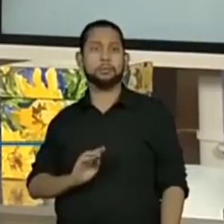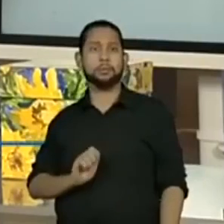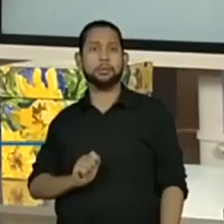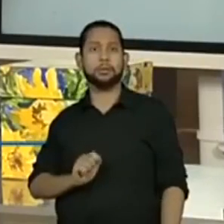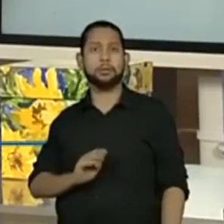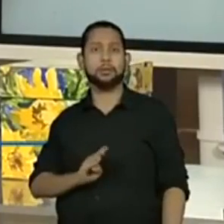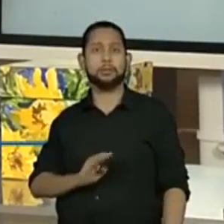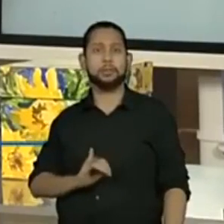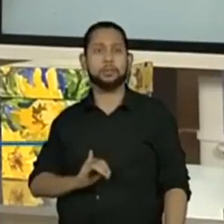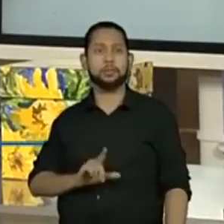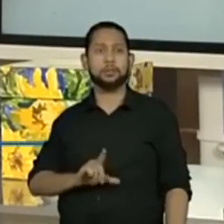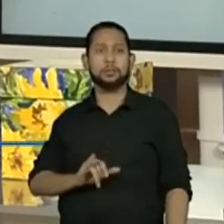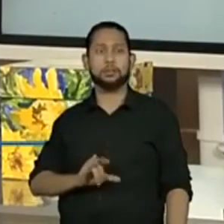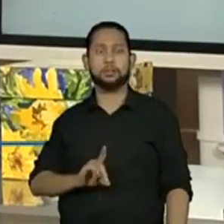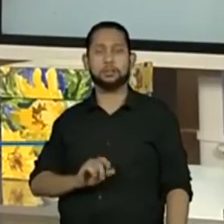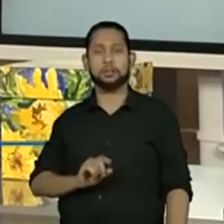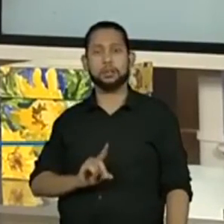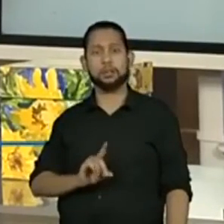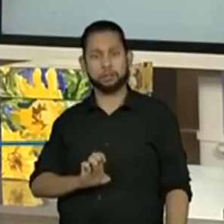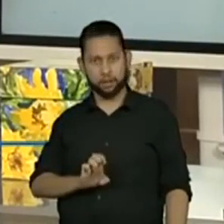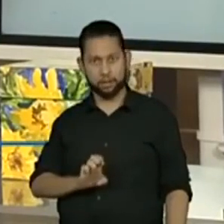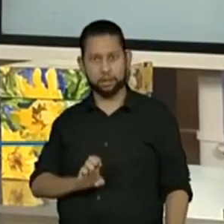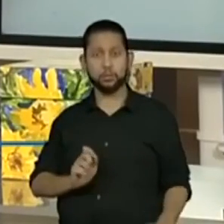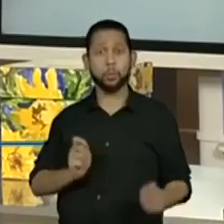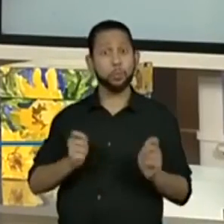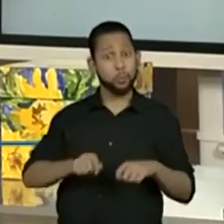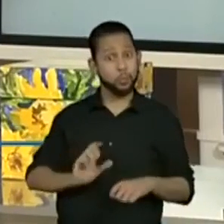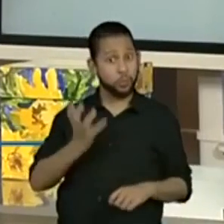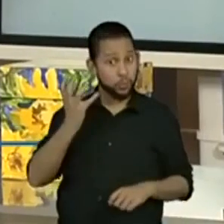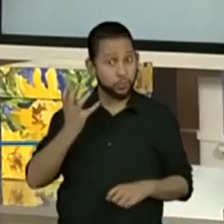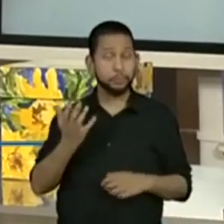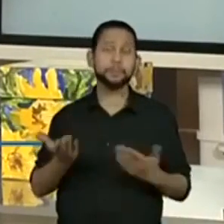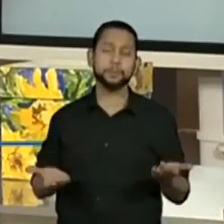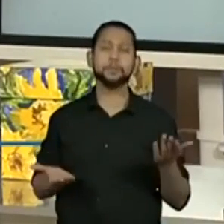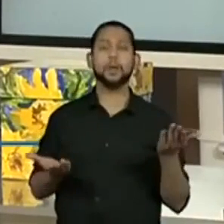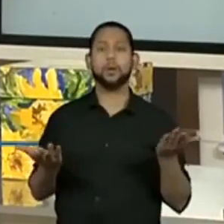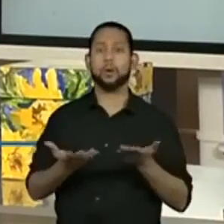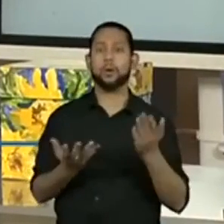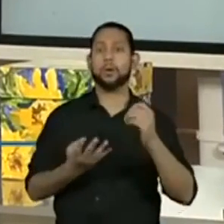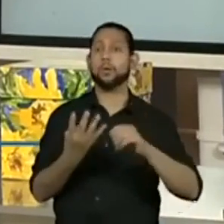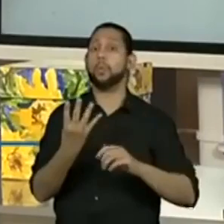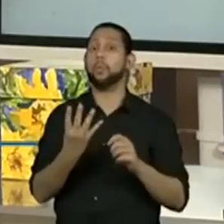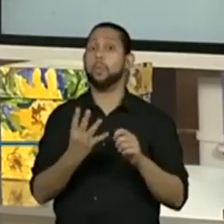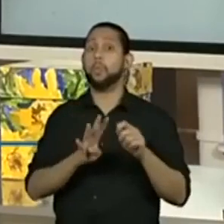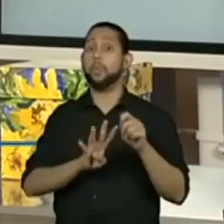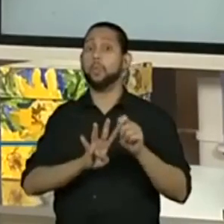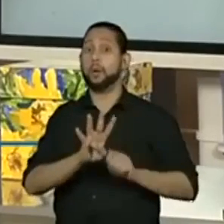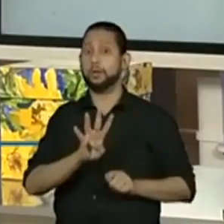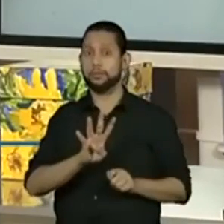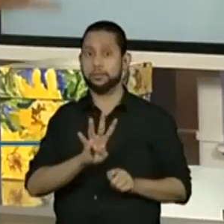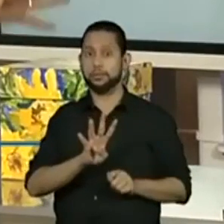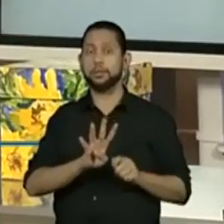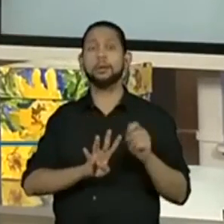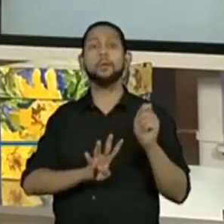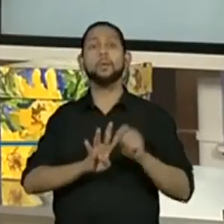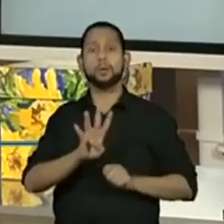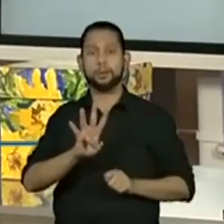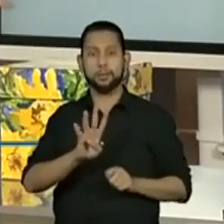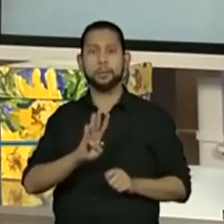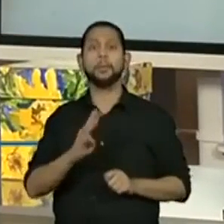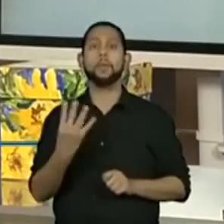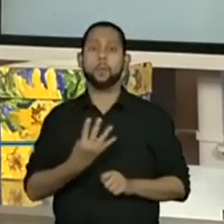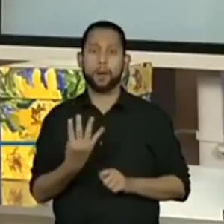habilidade do quarto bimestre, ok? Então nós não estamos na semana de recuperação. Estamos na semana de recuperação de língua